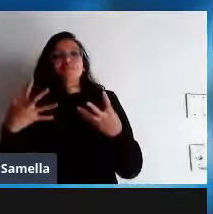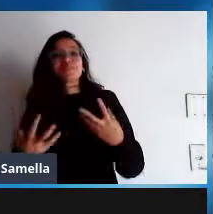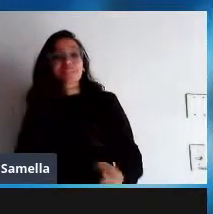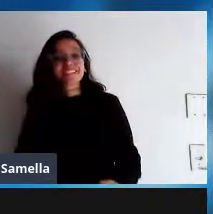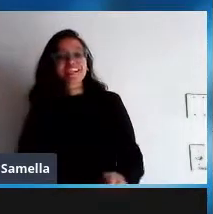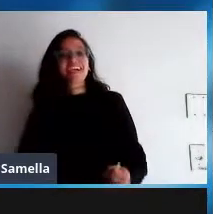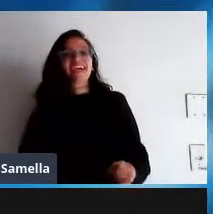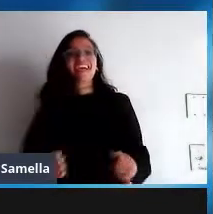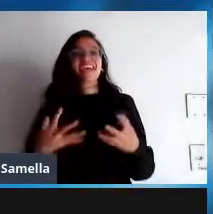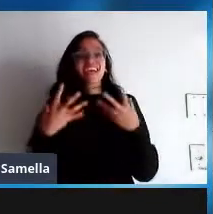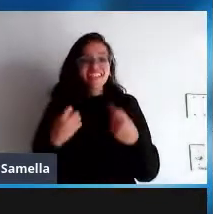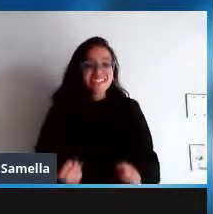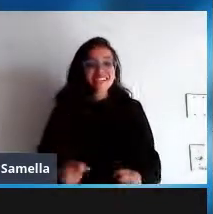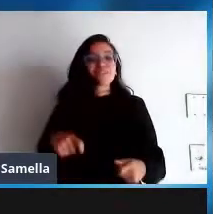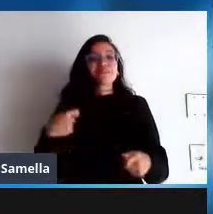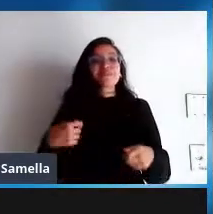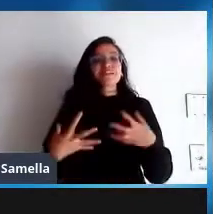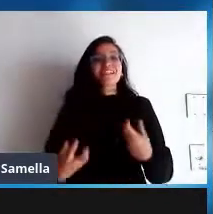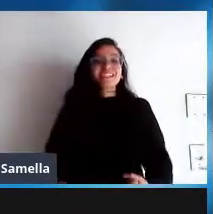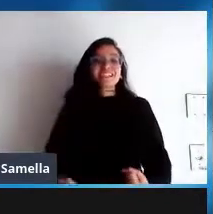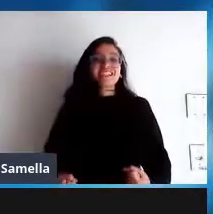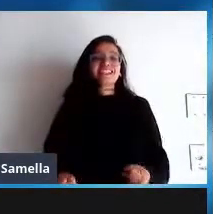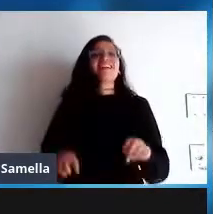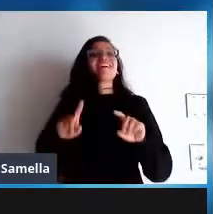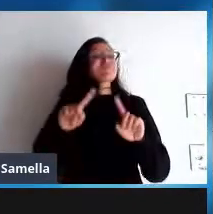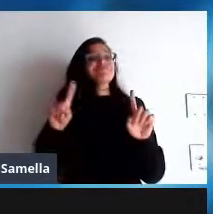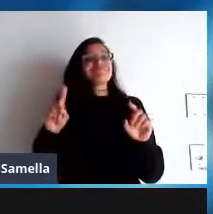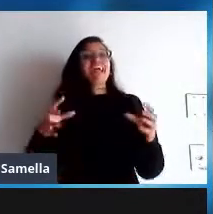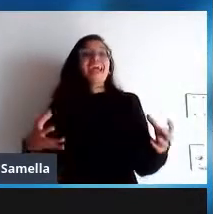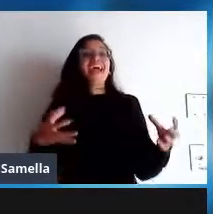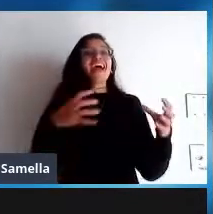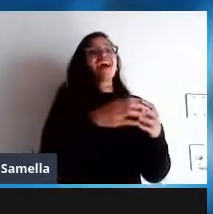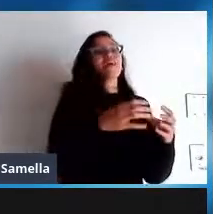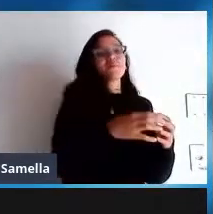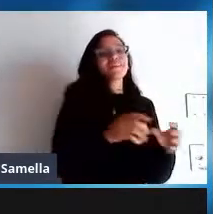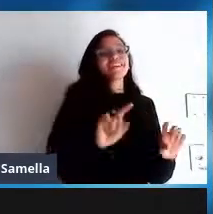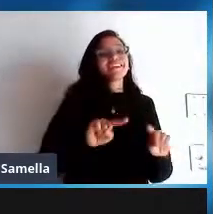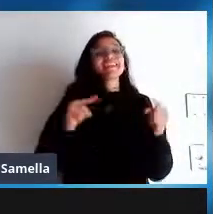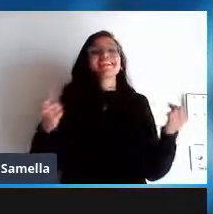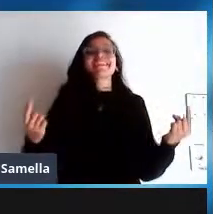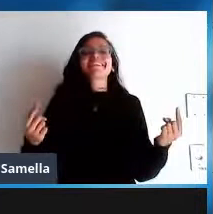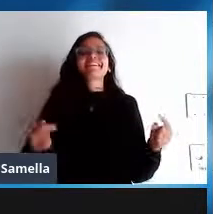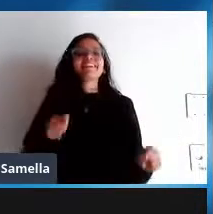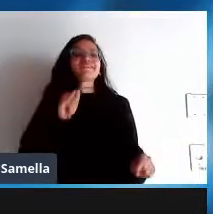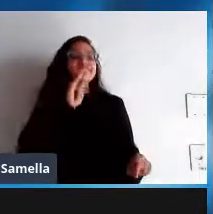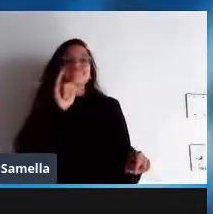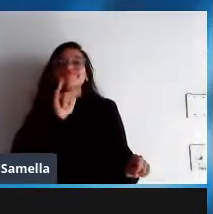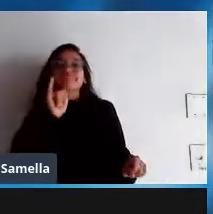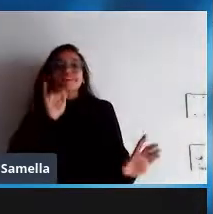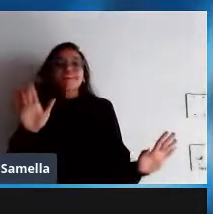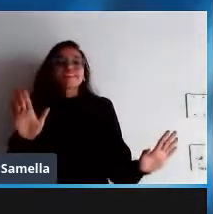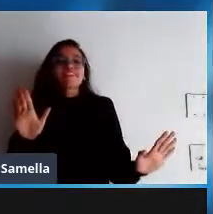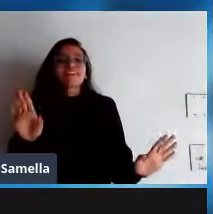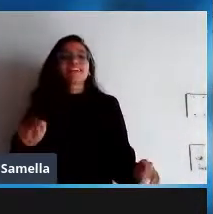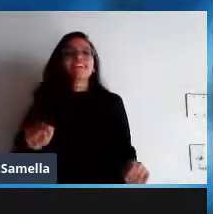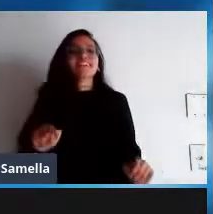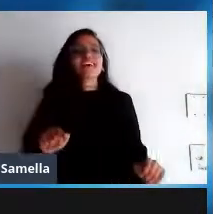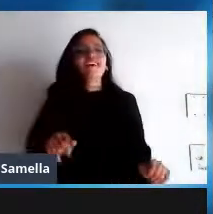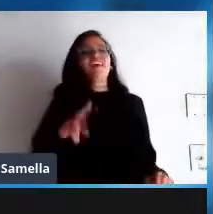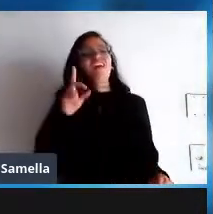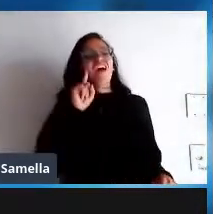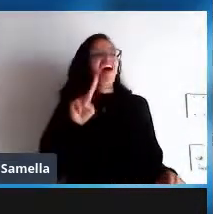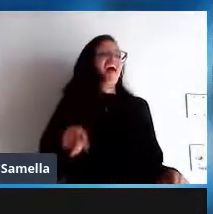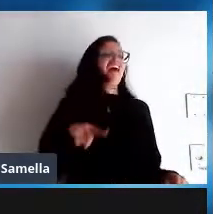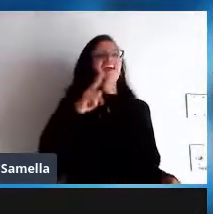veja bem se a gente acha que isso é importante não adianta ficar olhando e reclamando do legislativo por exemplo esperando